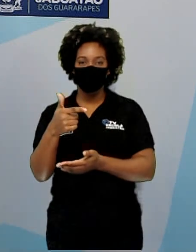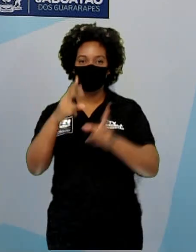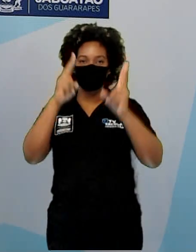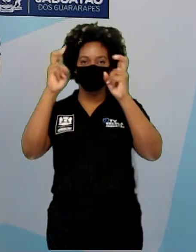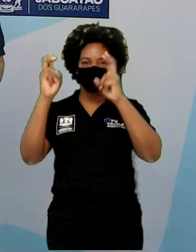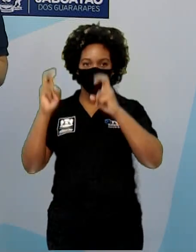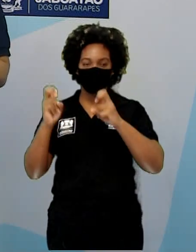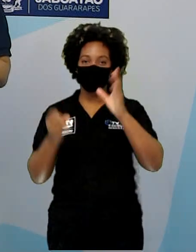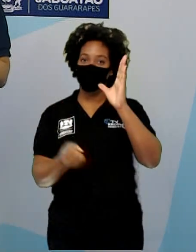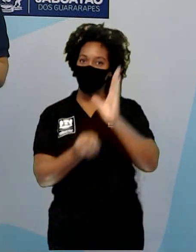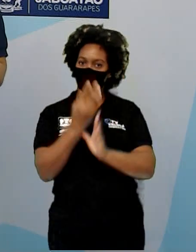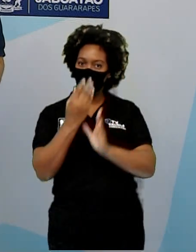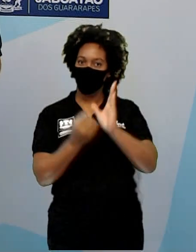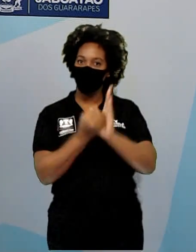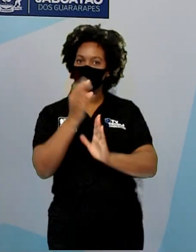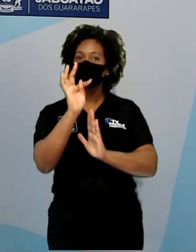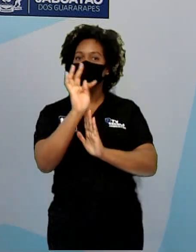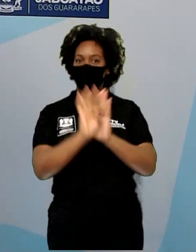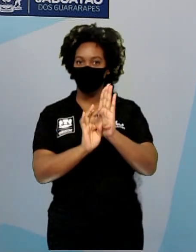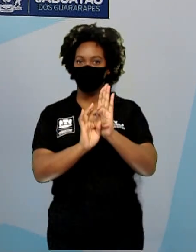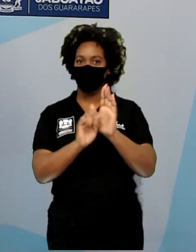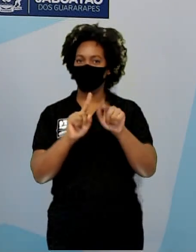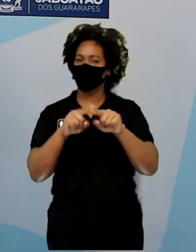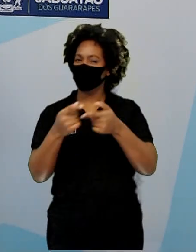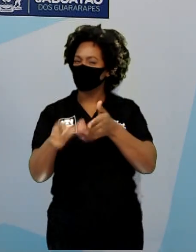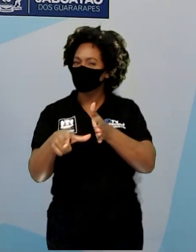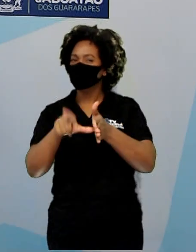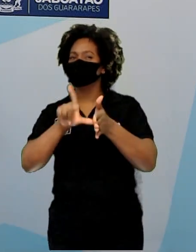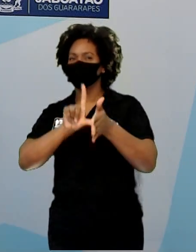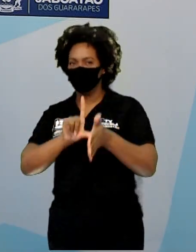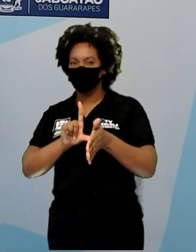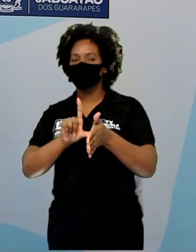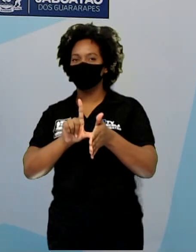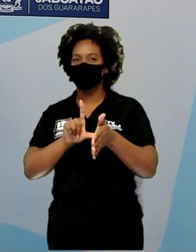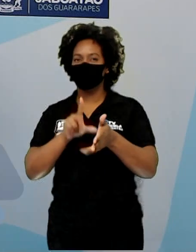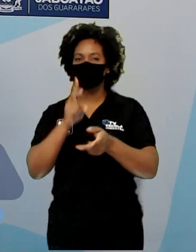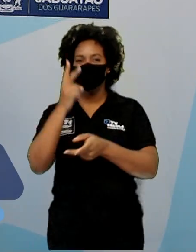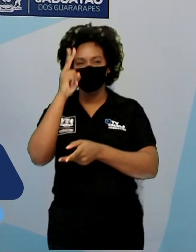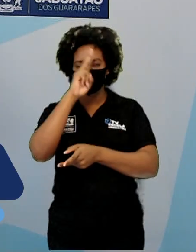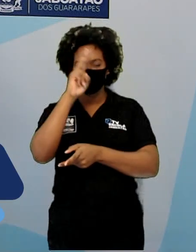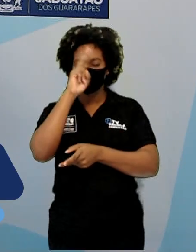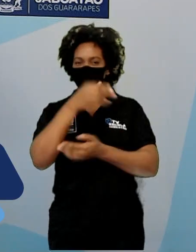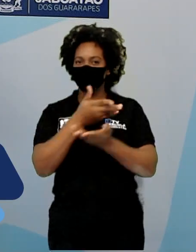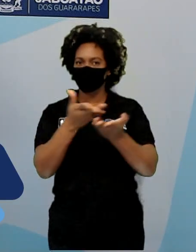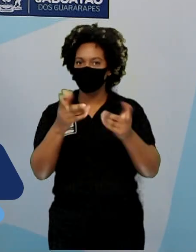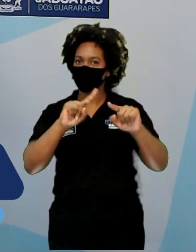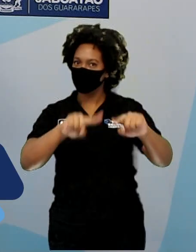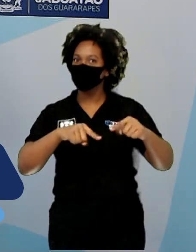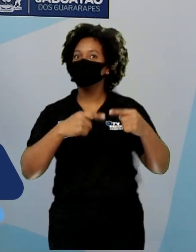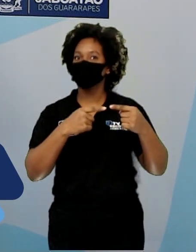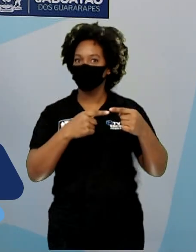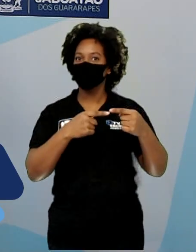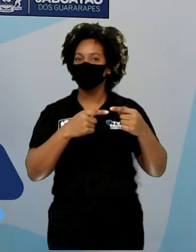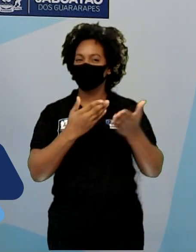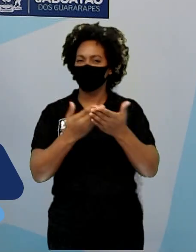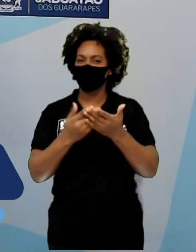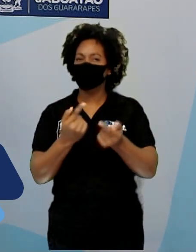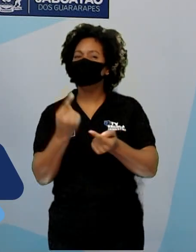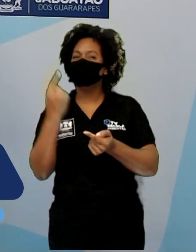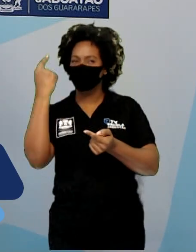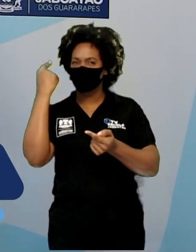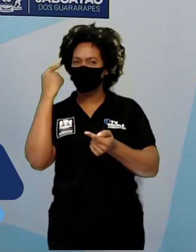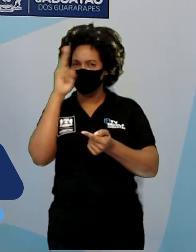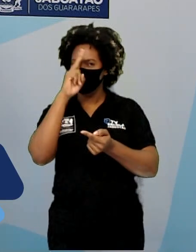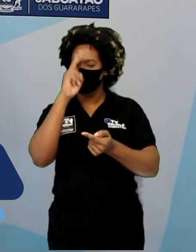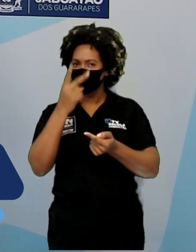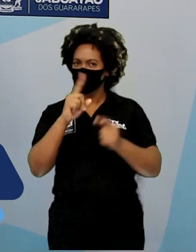textual. Antes disso, eu quero lembrar a vocês o desafio que eu deixei na aula passada. O desafio